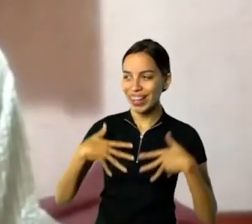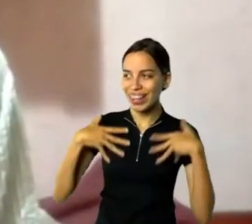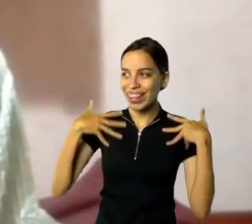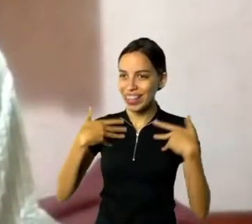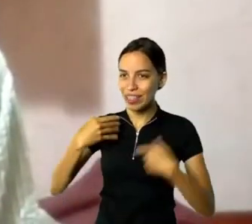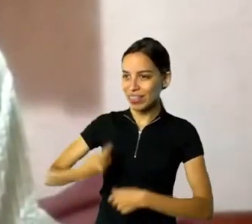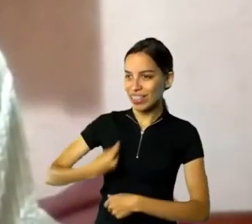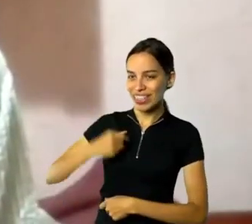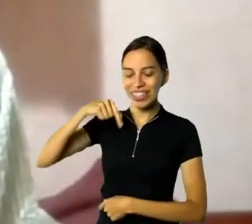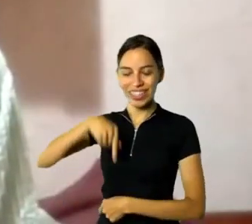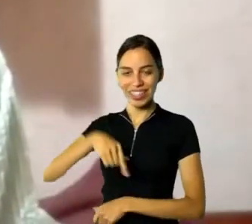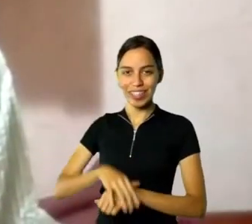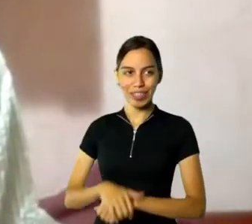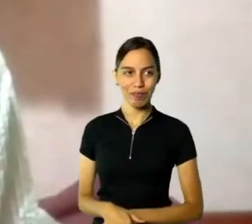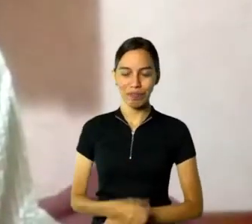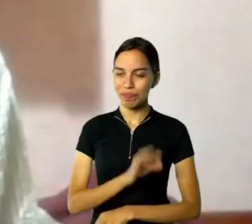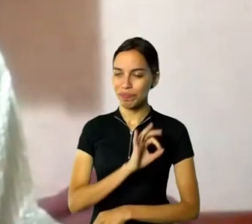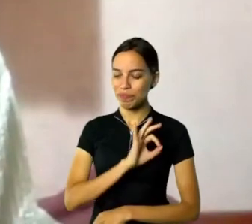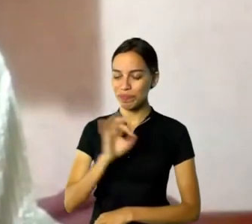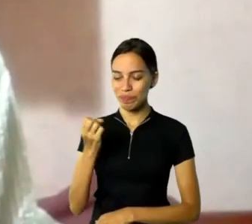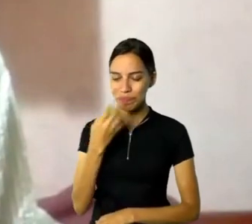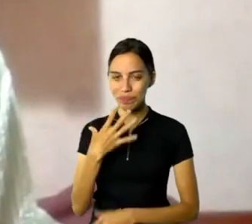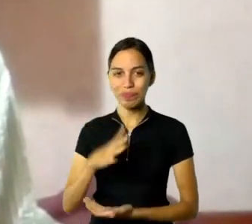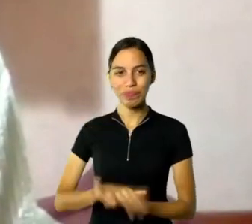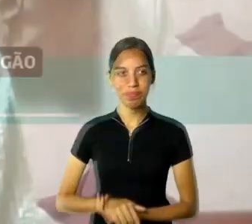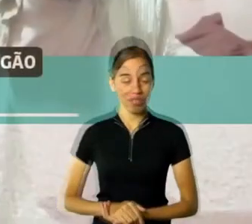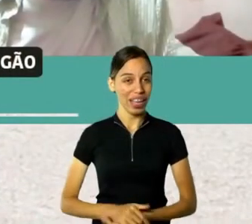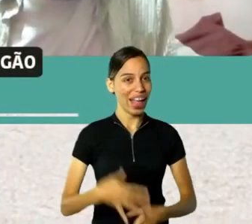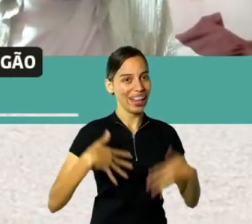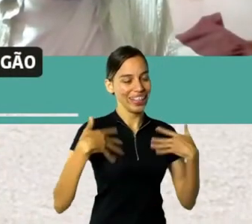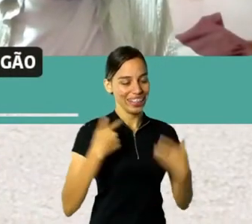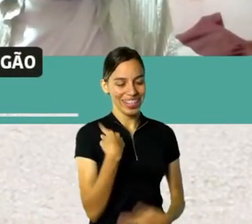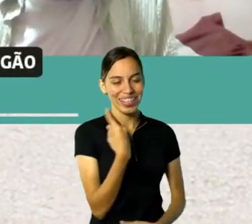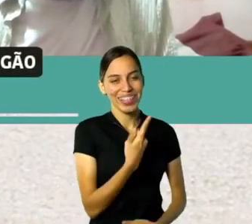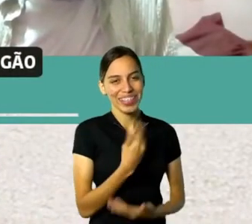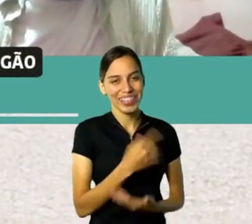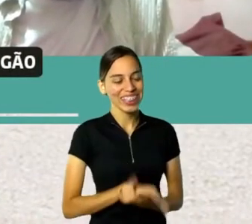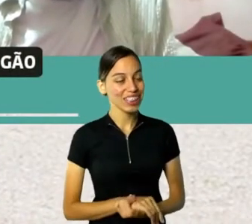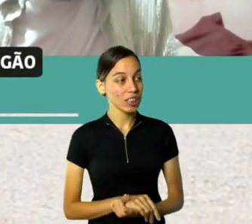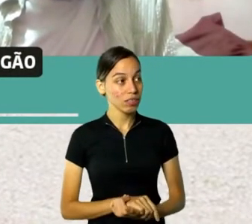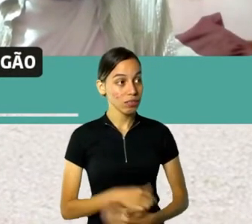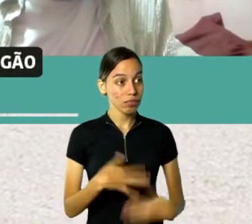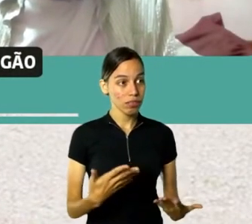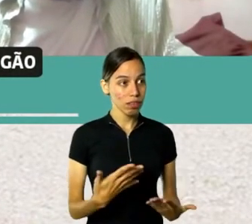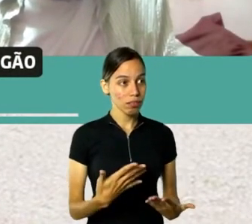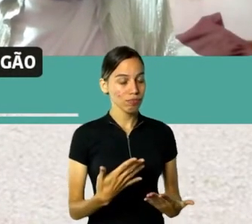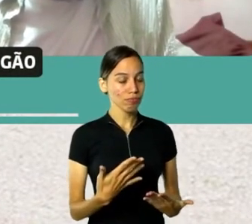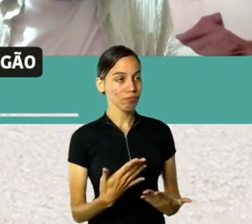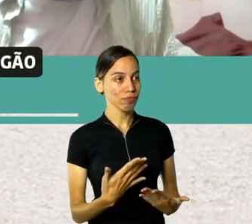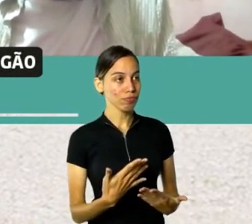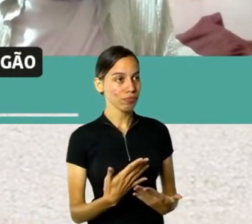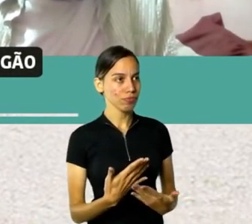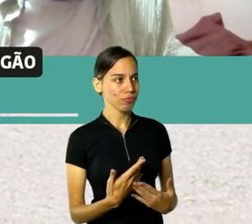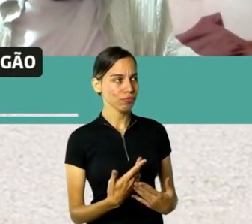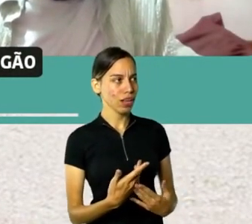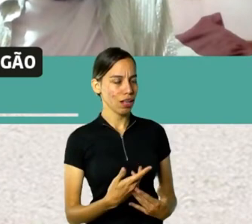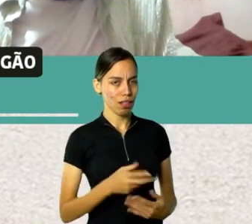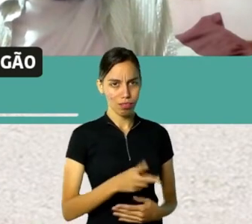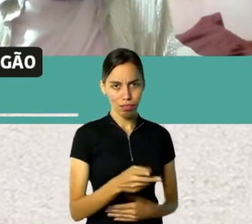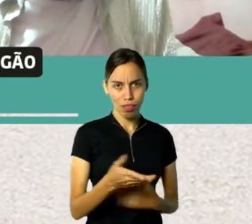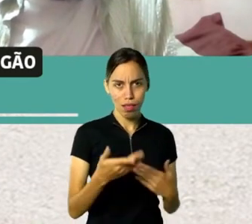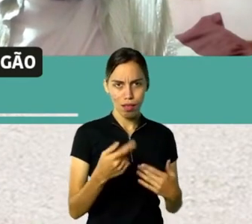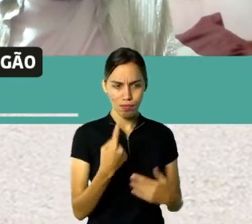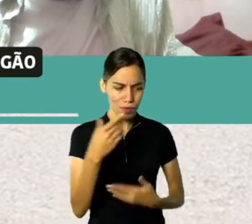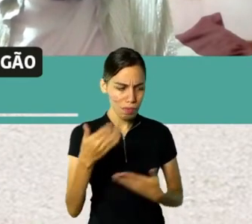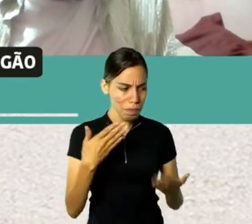Muito bom. Alegria nossa. João, o Sempre um Papo tem dado destaque também, eu sei que você já